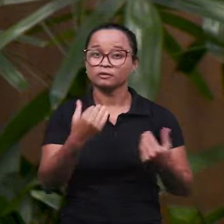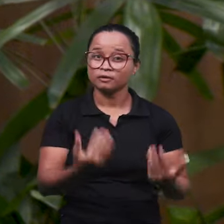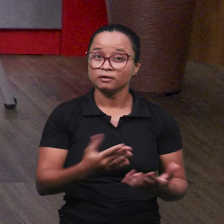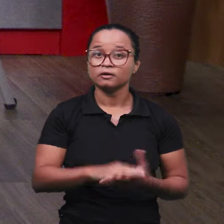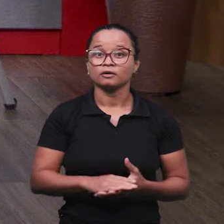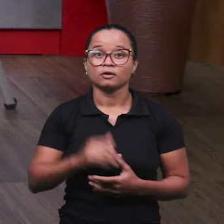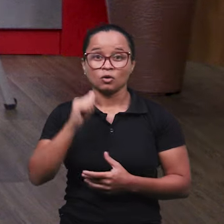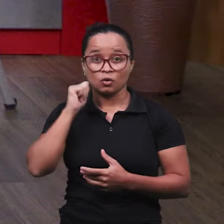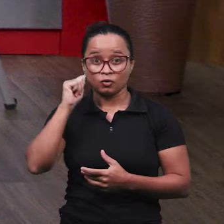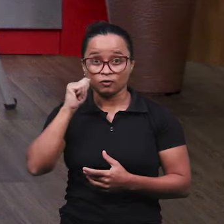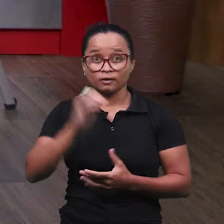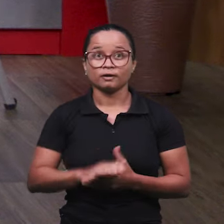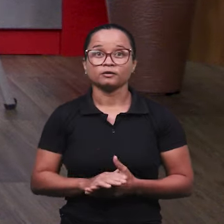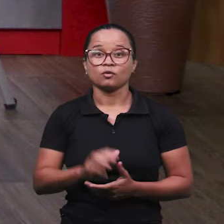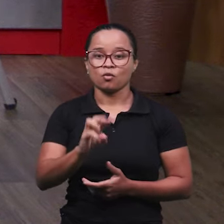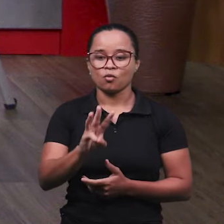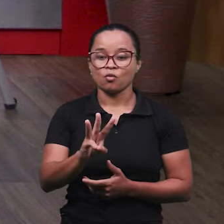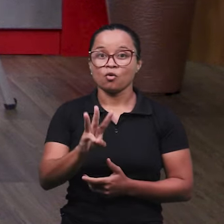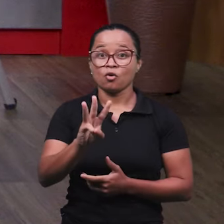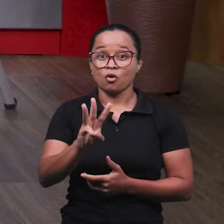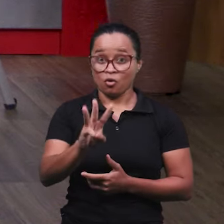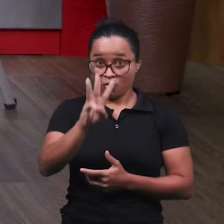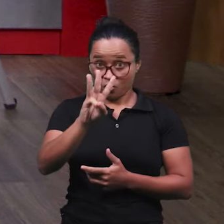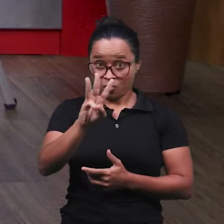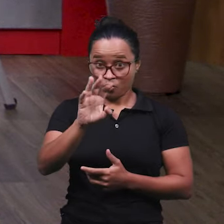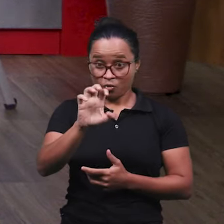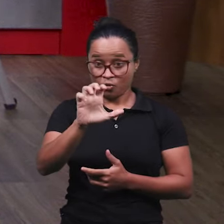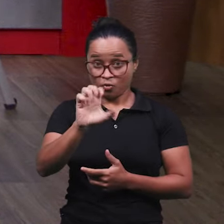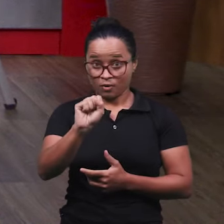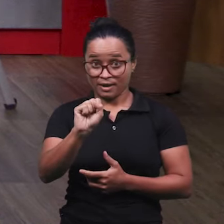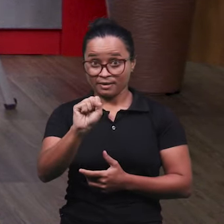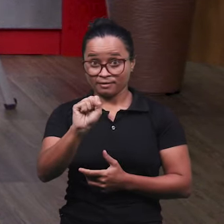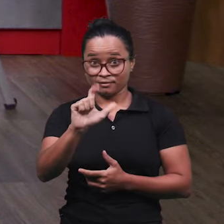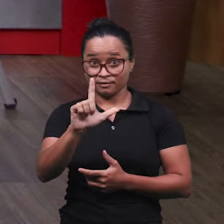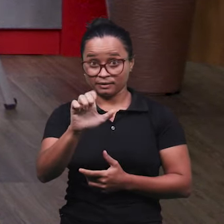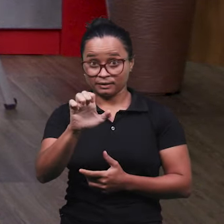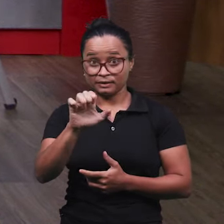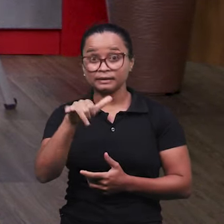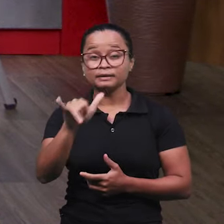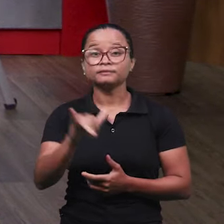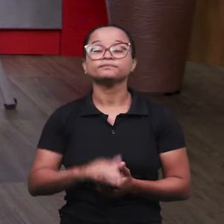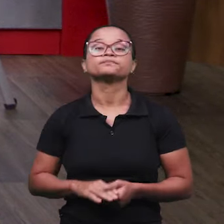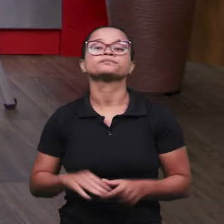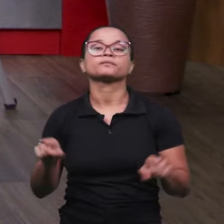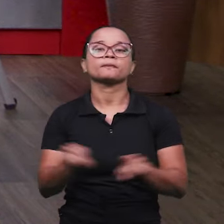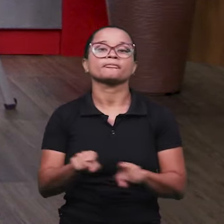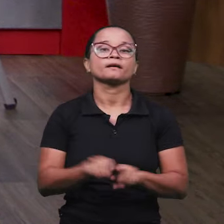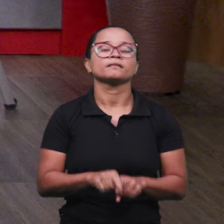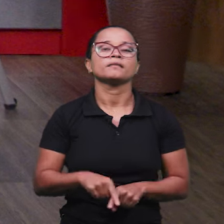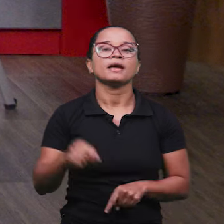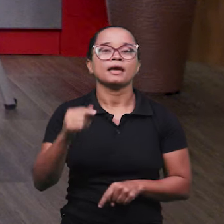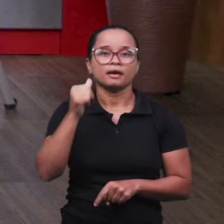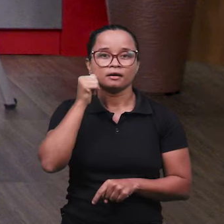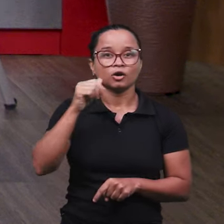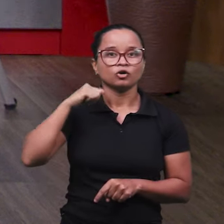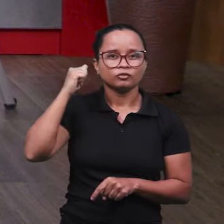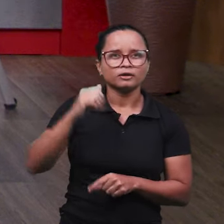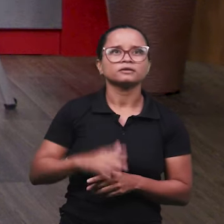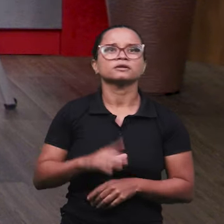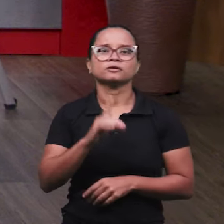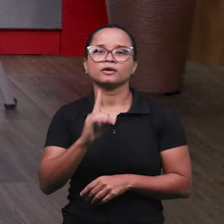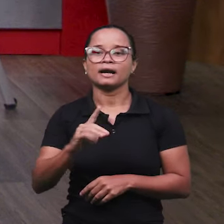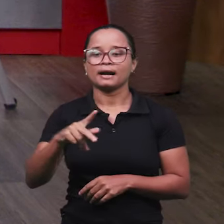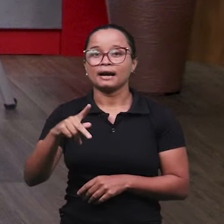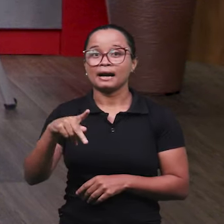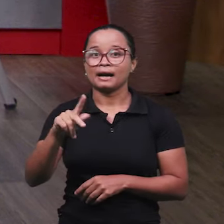o doutor Wesnell Engerhardt, advogado, especialista em dinheiro do trabalho, estamos também aqui com a doutora Carla Kenney, advogada,